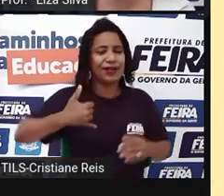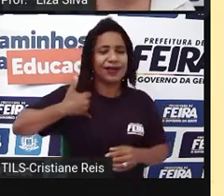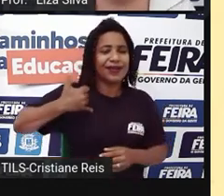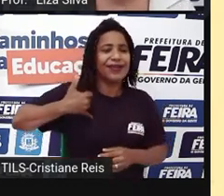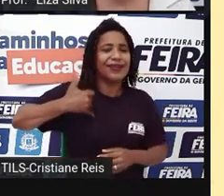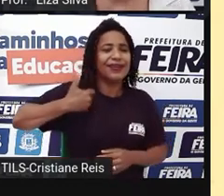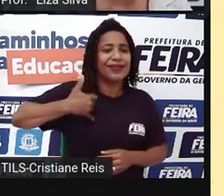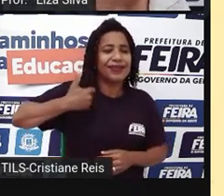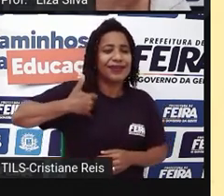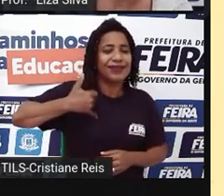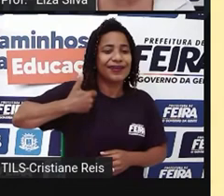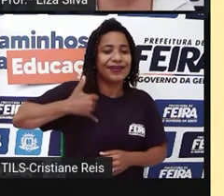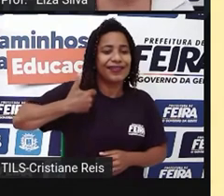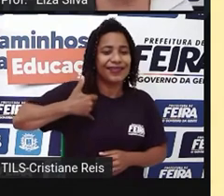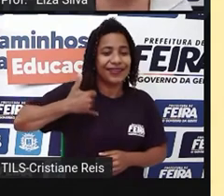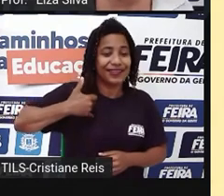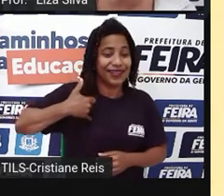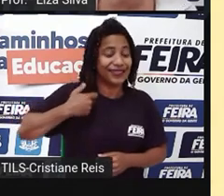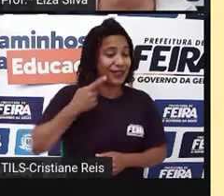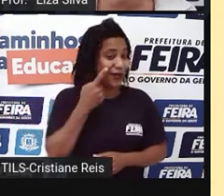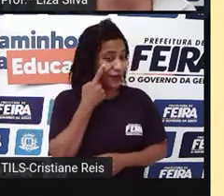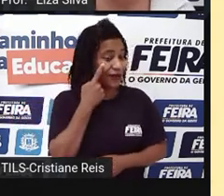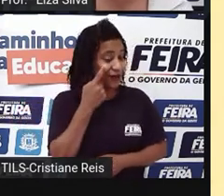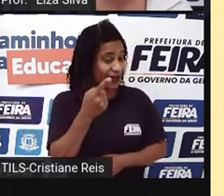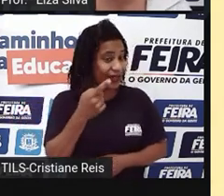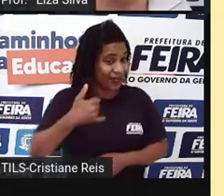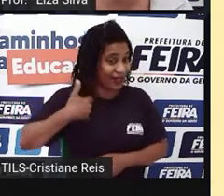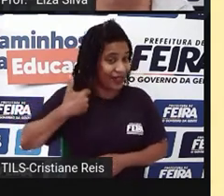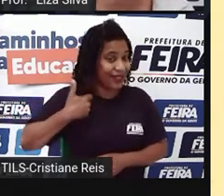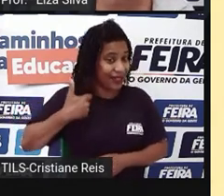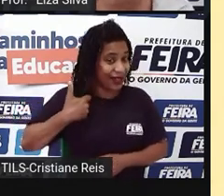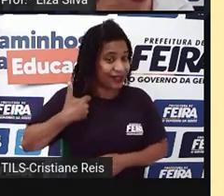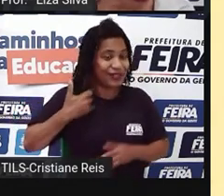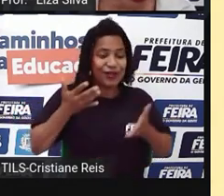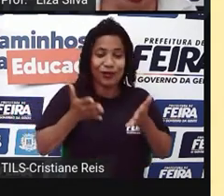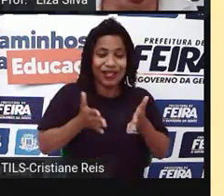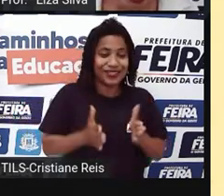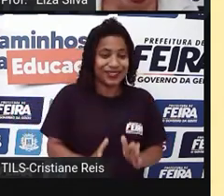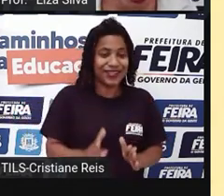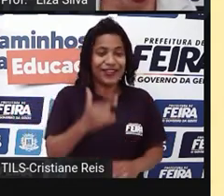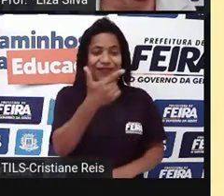Gente, olha, dá uma mensagem para mim no dia 27 de abril, ok?